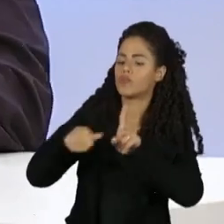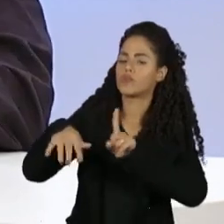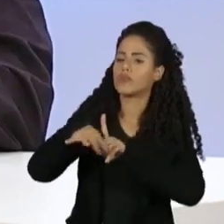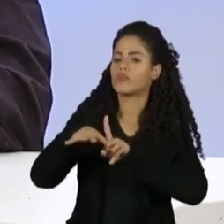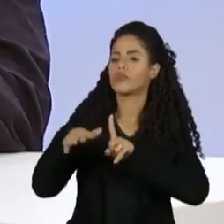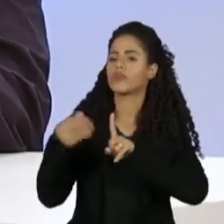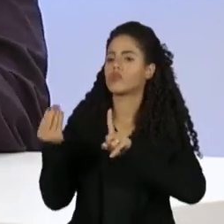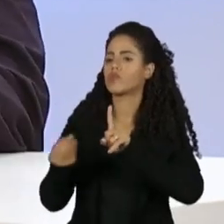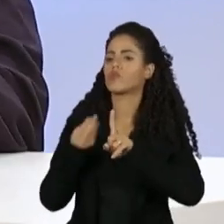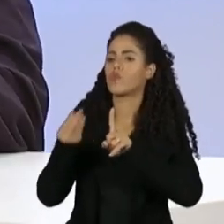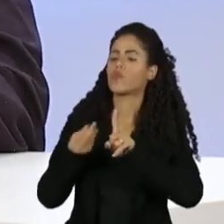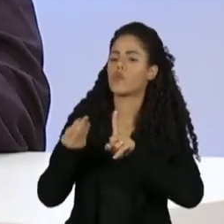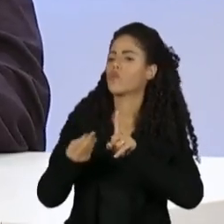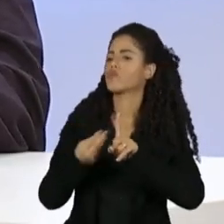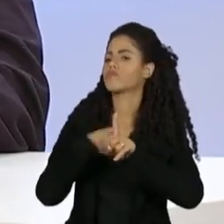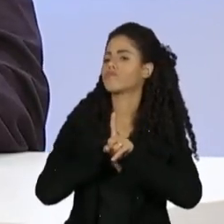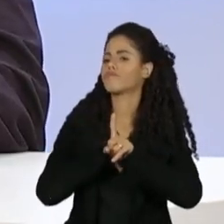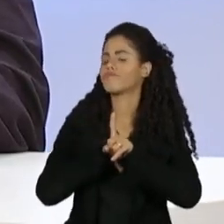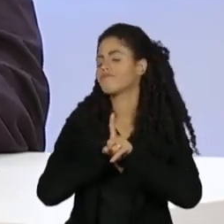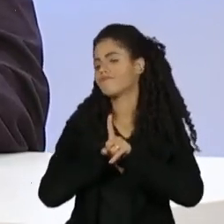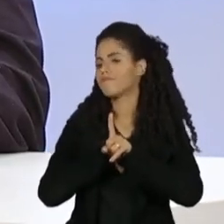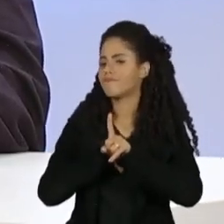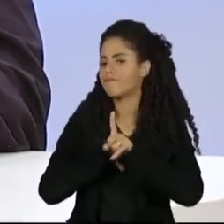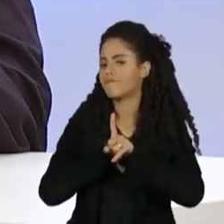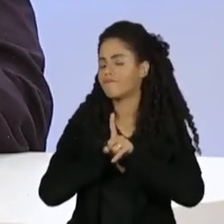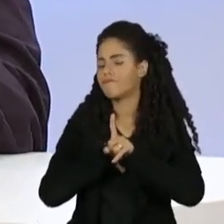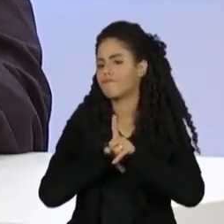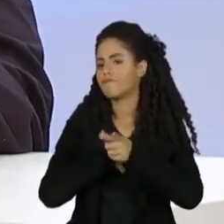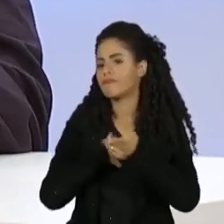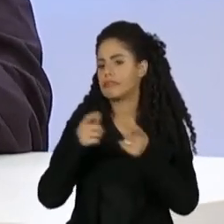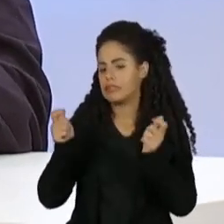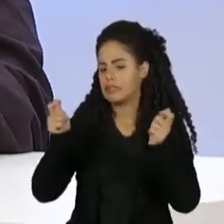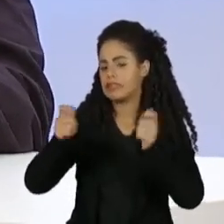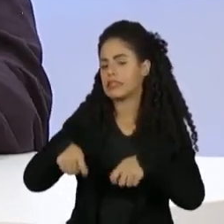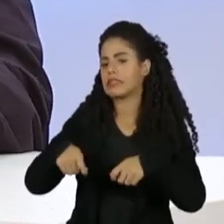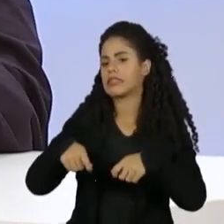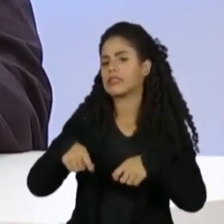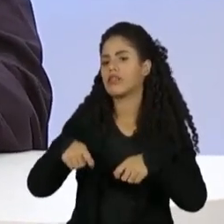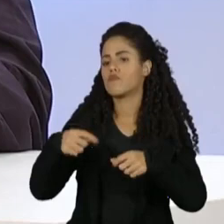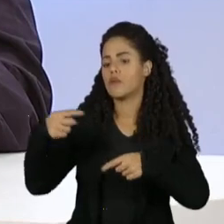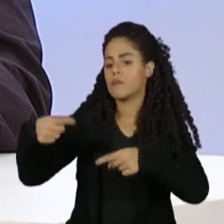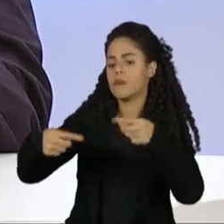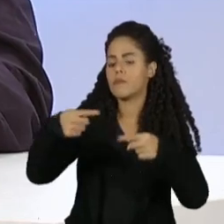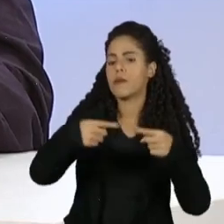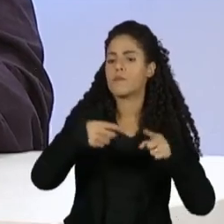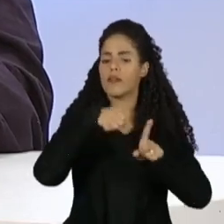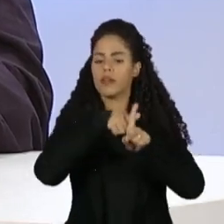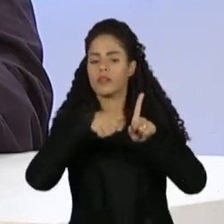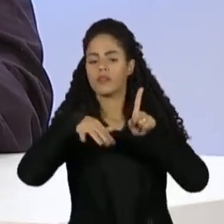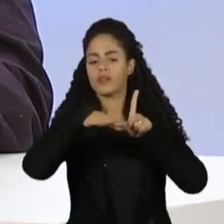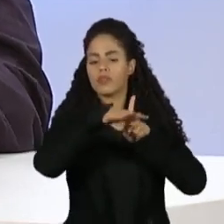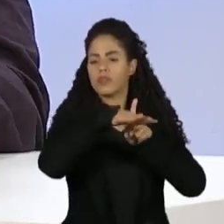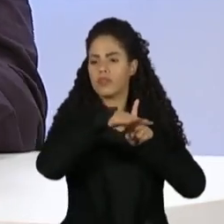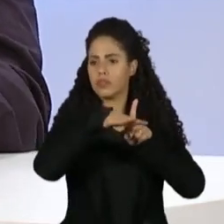Como que você vê essa possibilidade de dialogar com a sociedade,